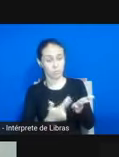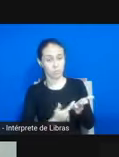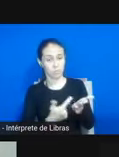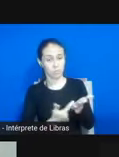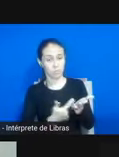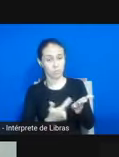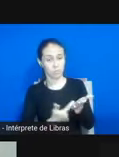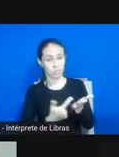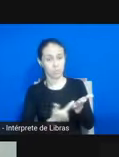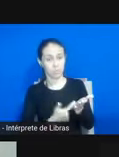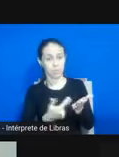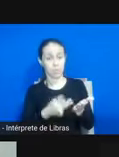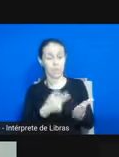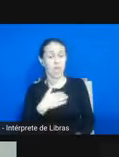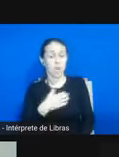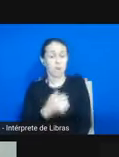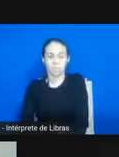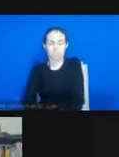emociona,